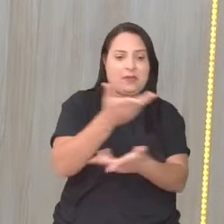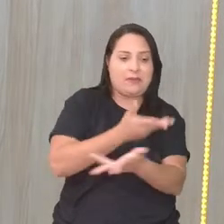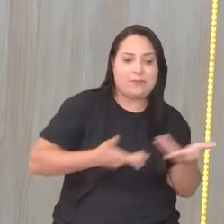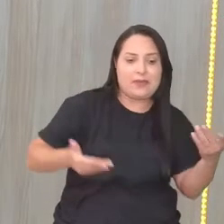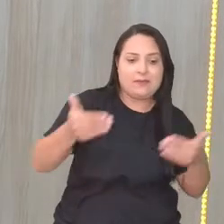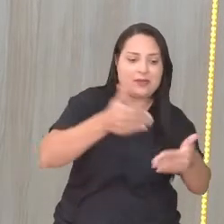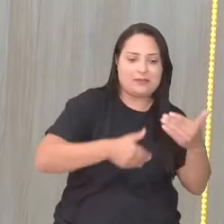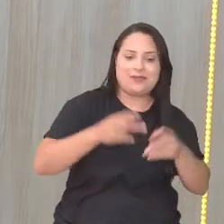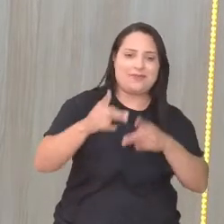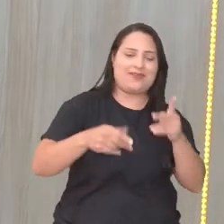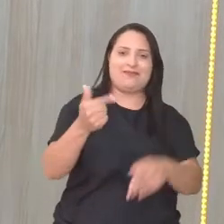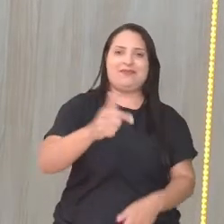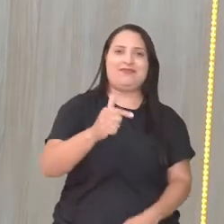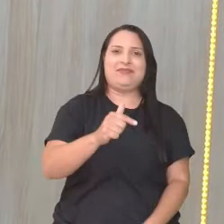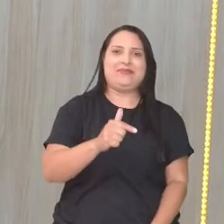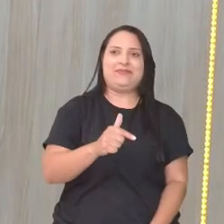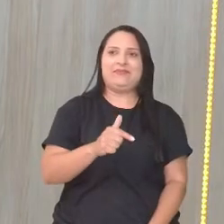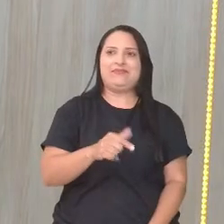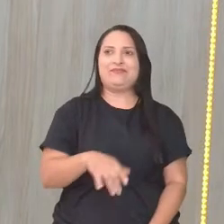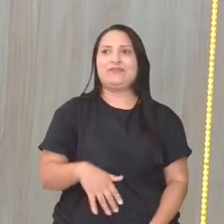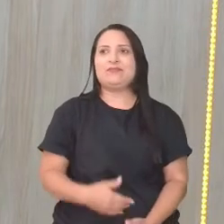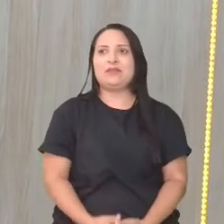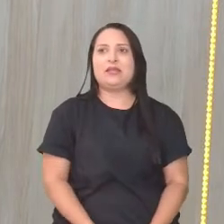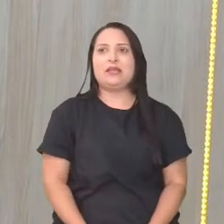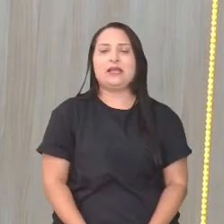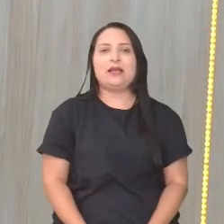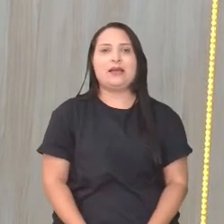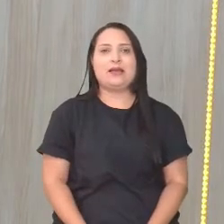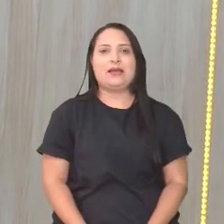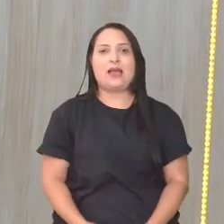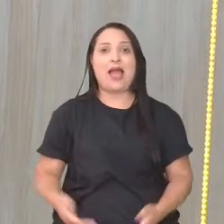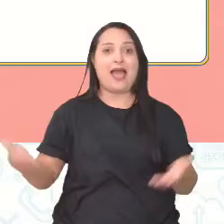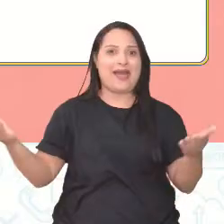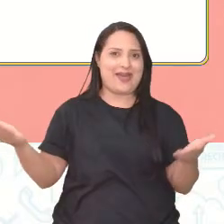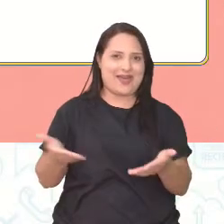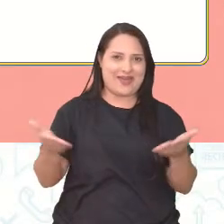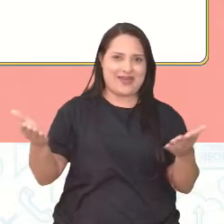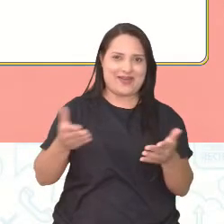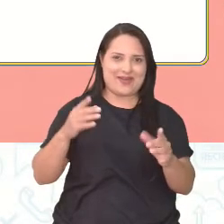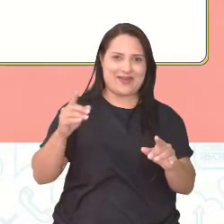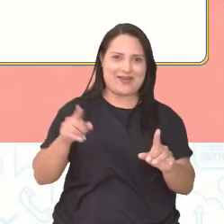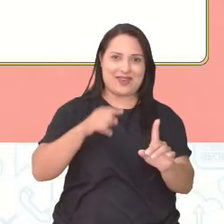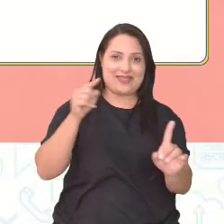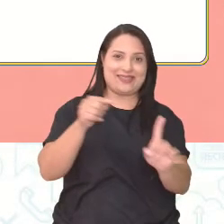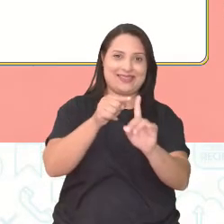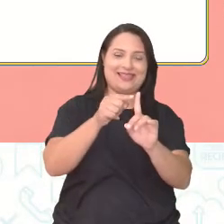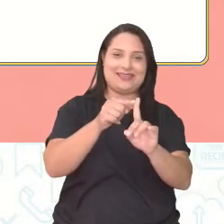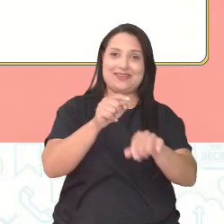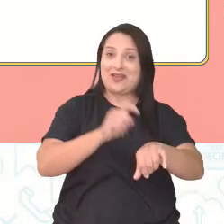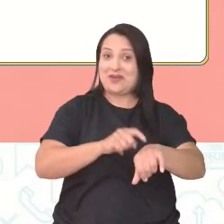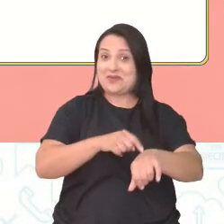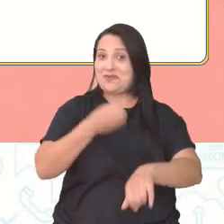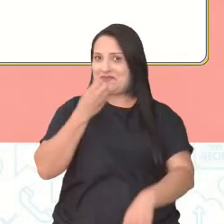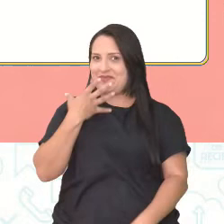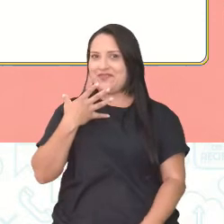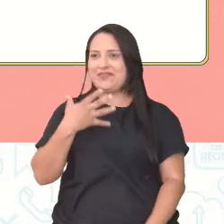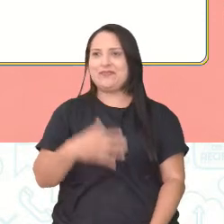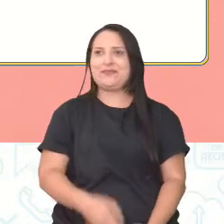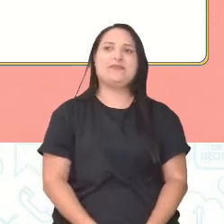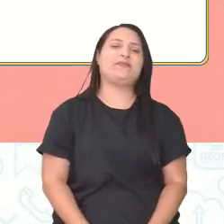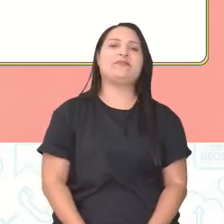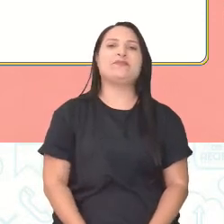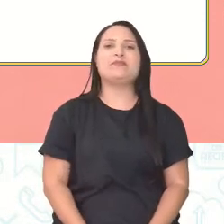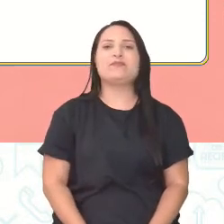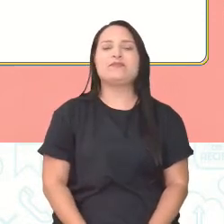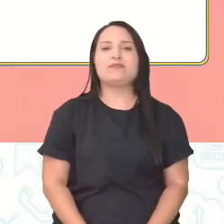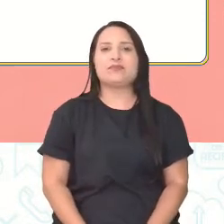Certo? E aí chega a hora do desafio. Olha a hora boa Olha a hora boa! Um evento, veja só,